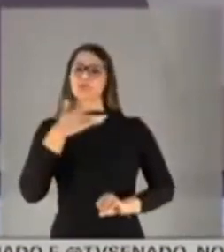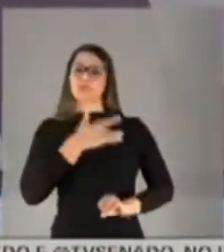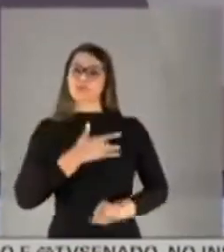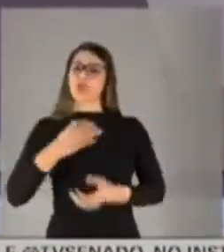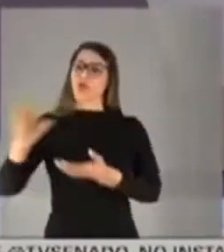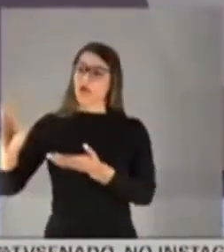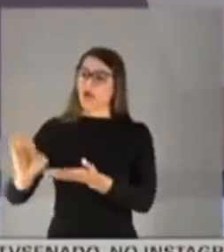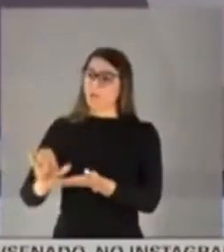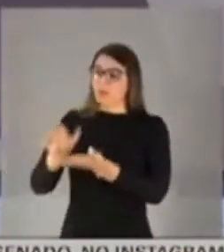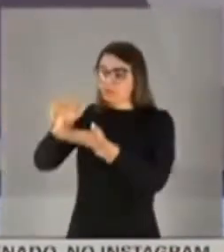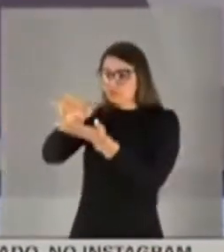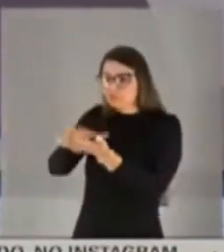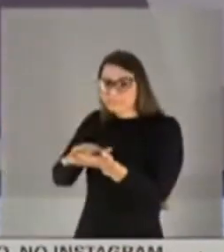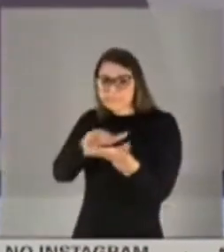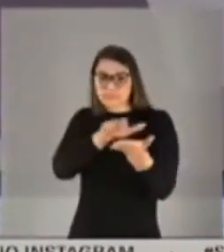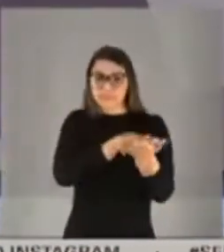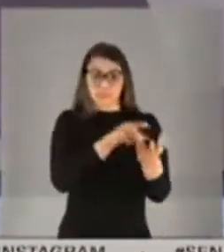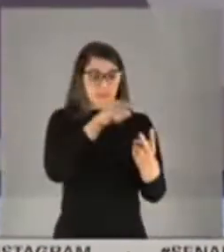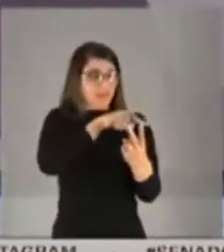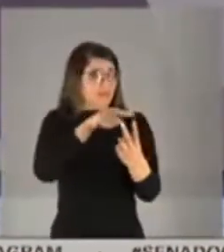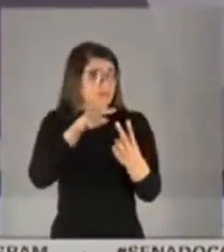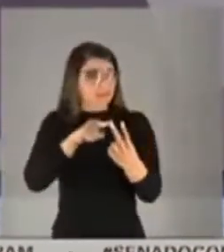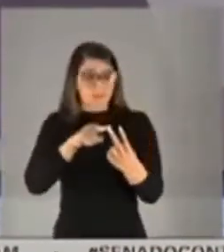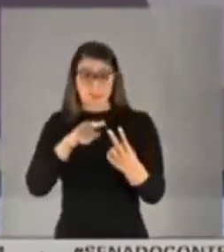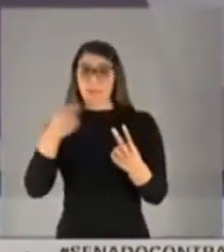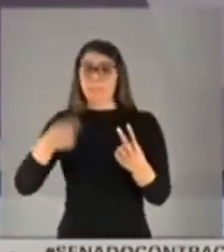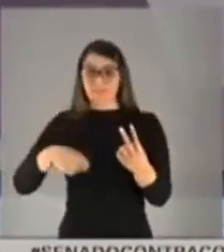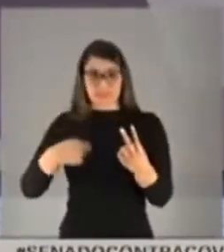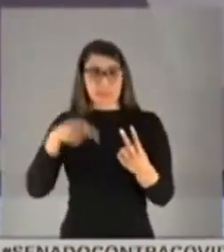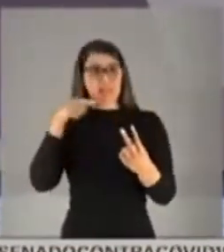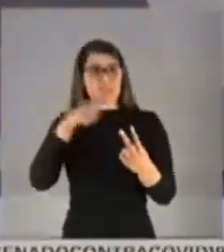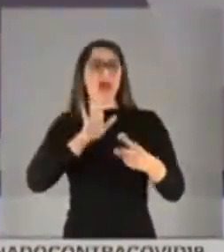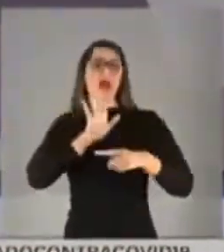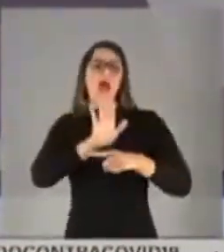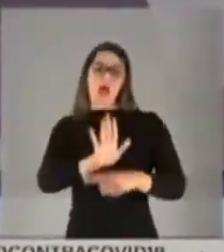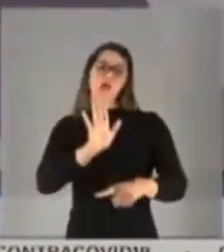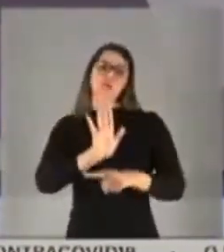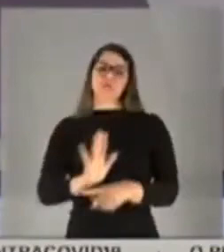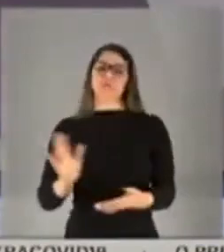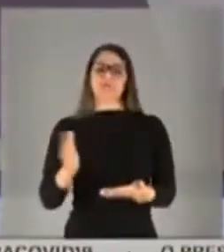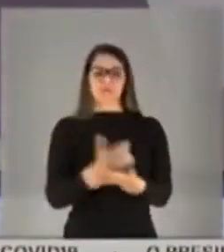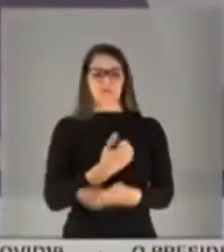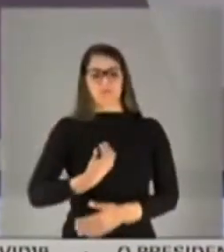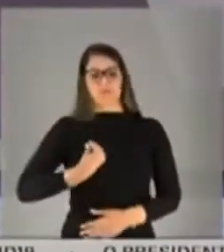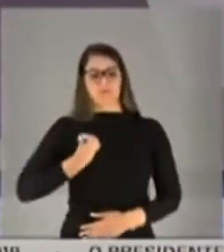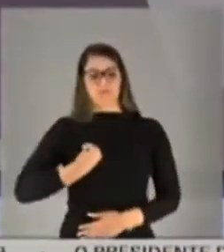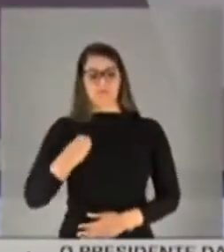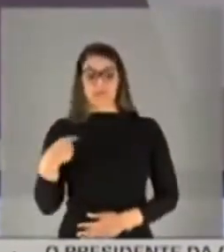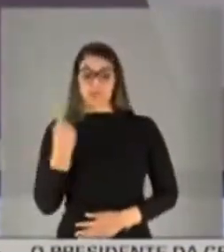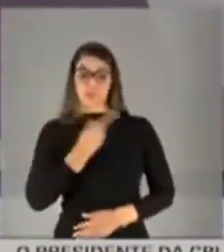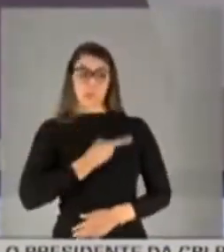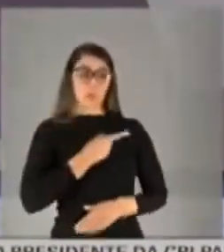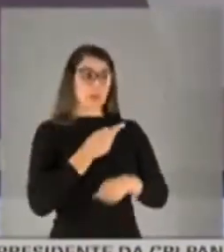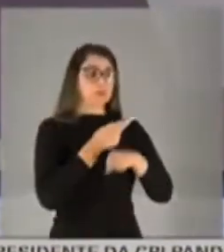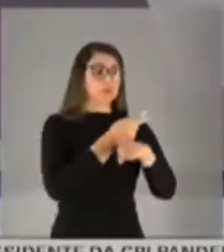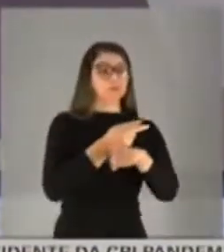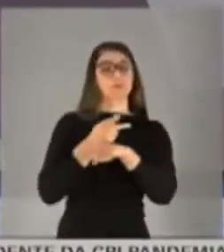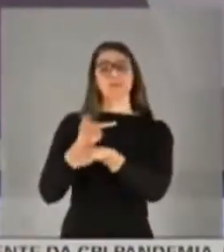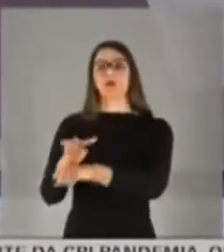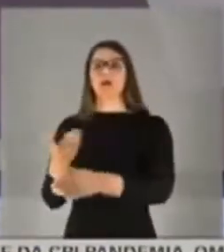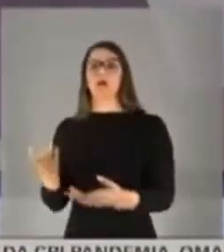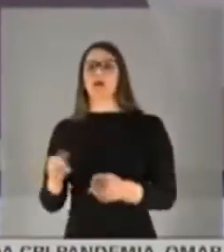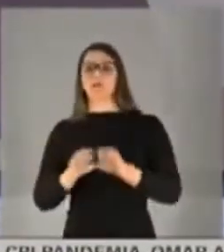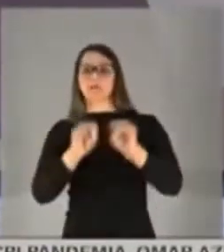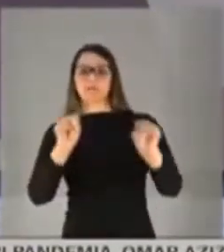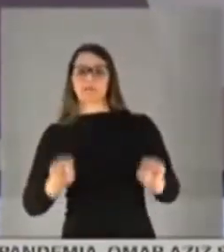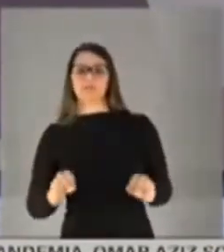pacientes. Essas duas medidas contribuiriam para salvar vidas. Então, nós buscamos dados com relação ao serviço